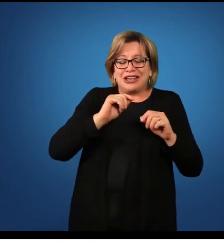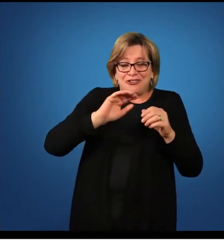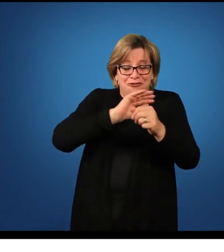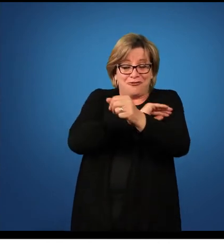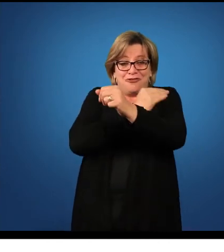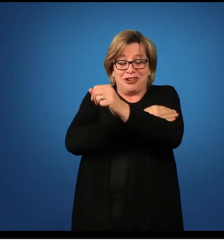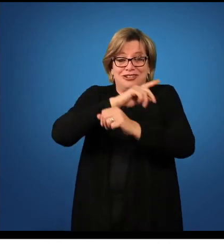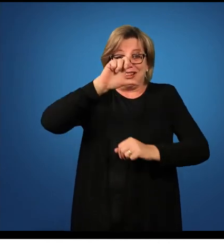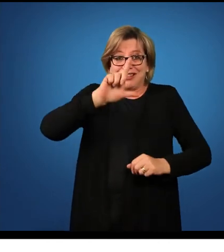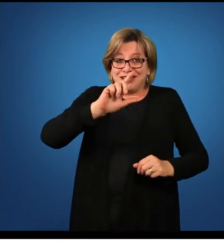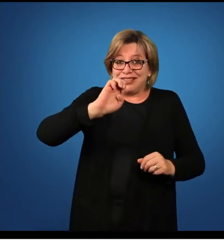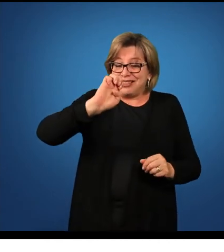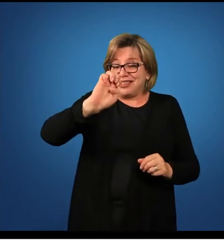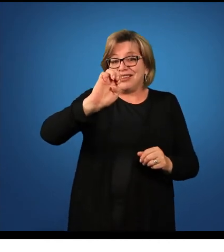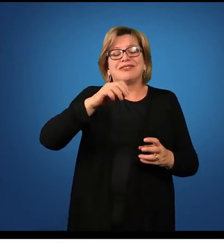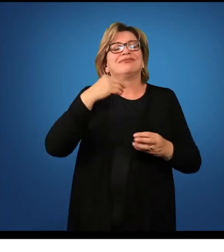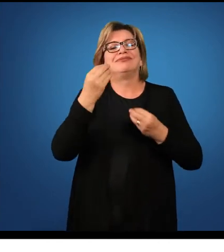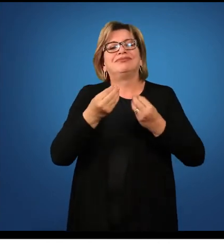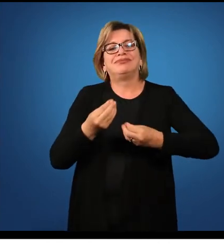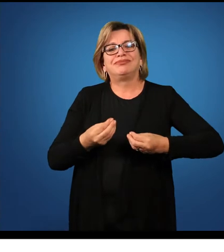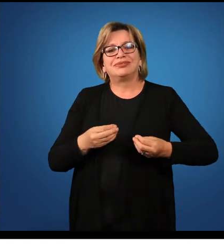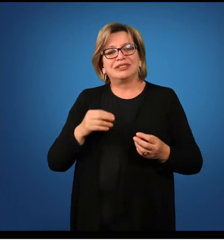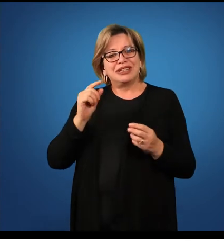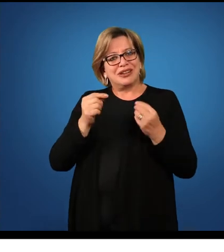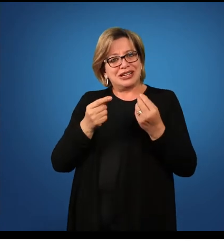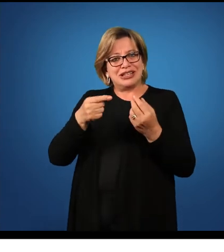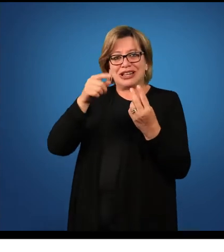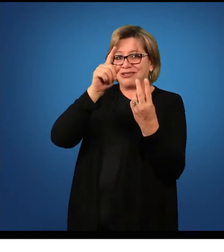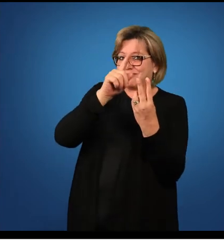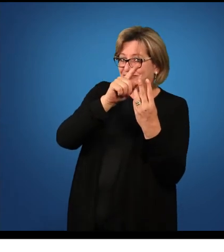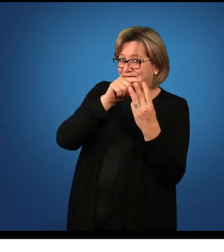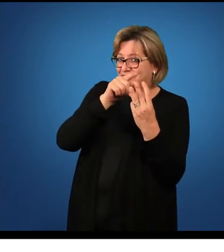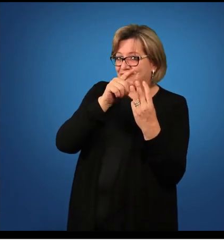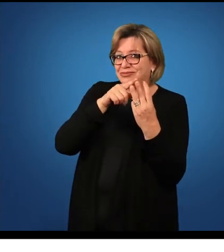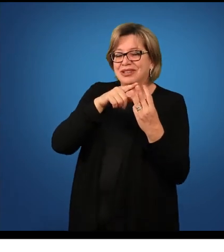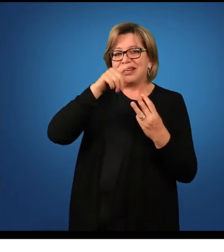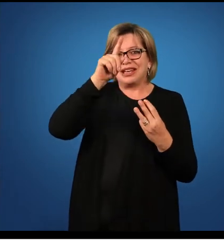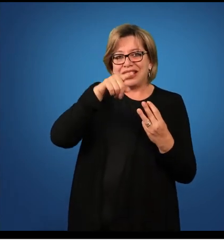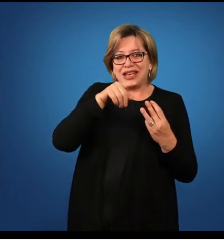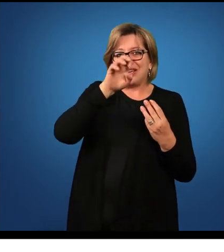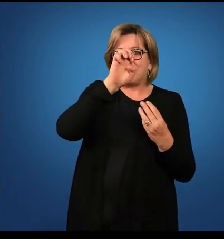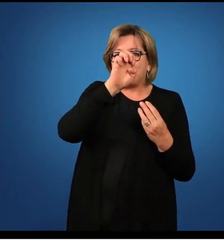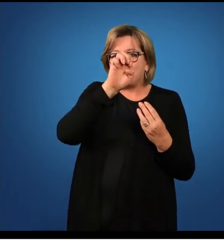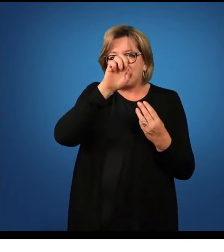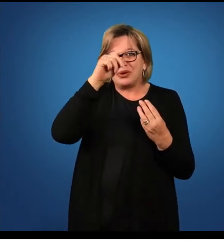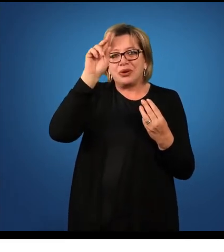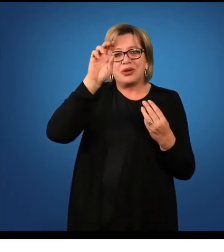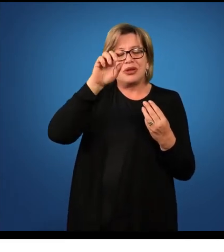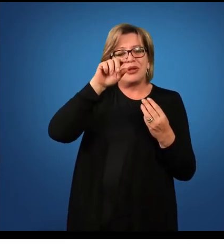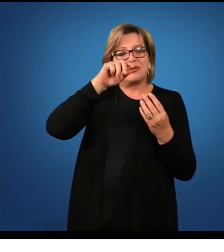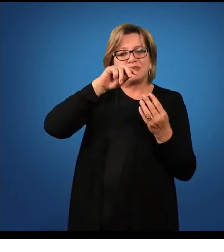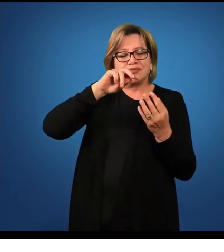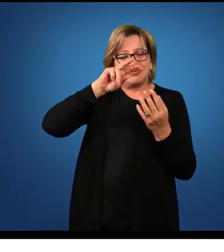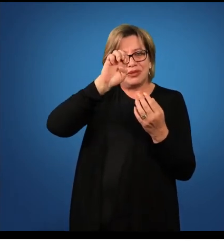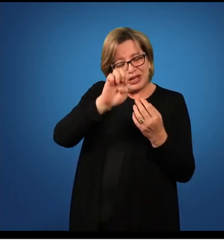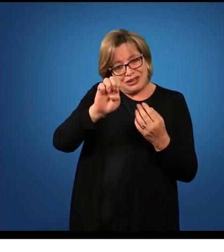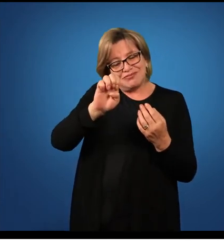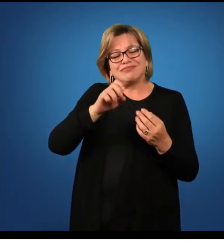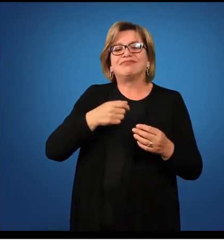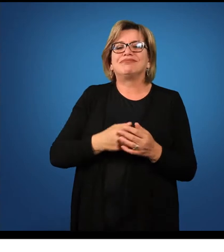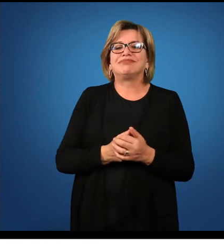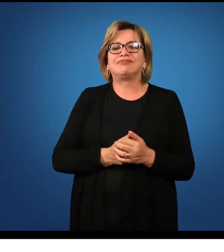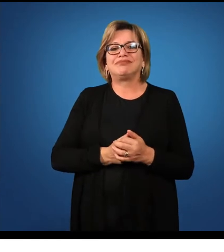ao passo que na segunda conjugação a tônica é também no segundo, e.